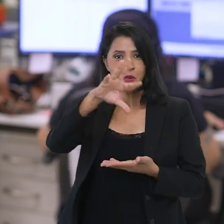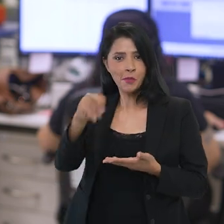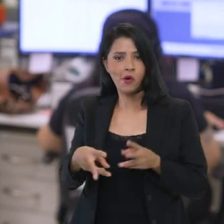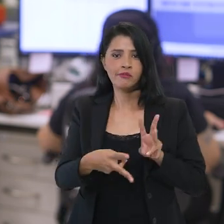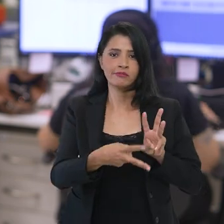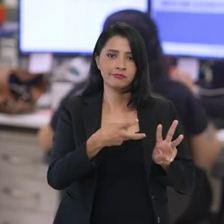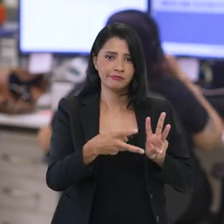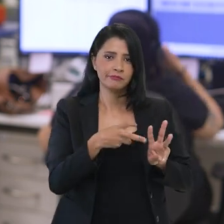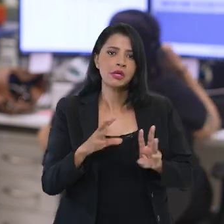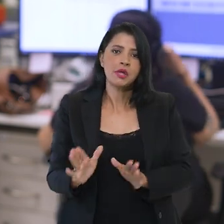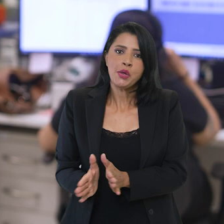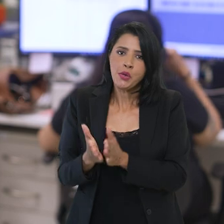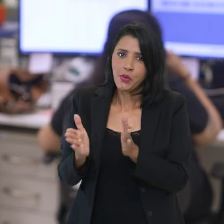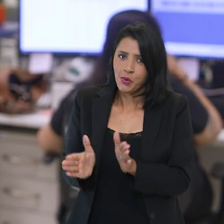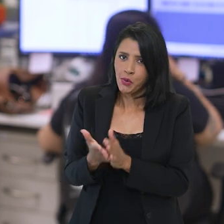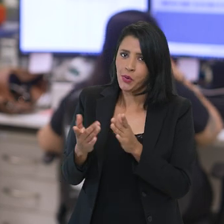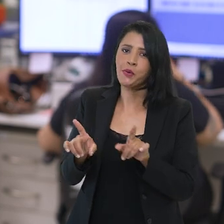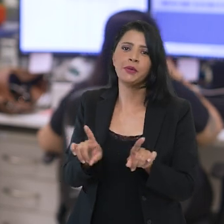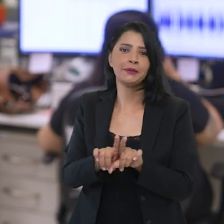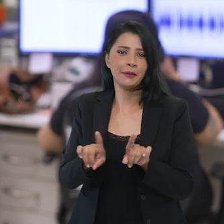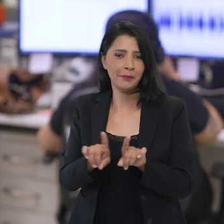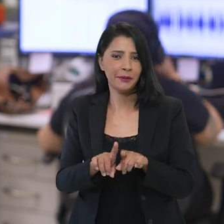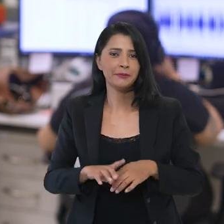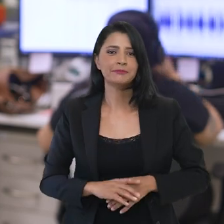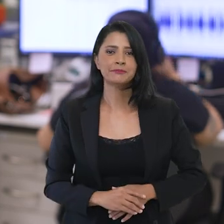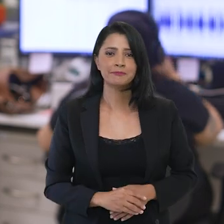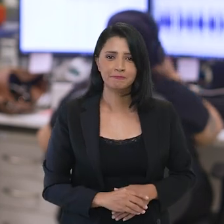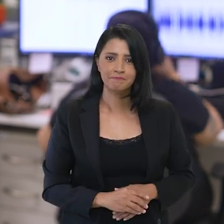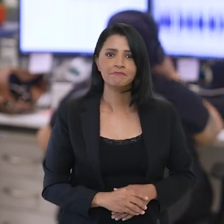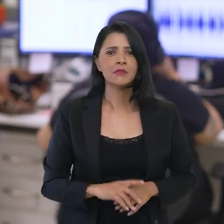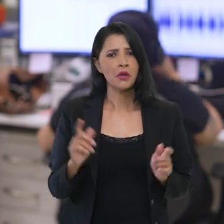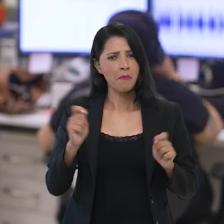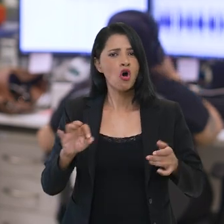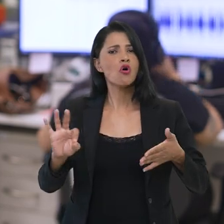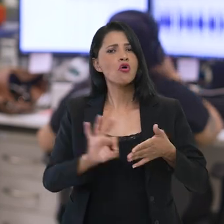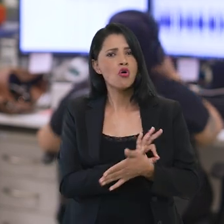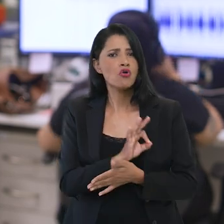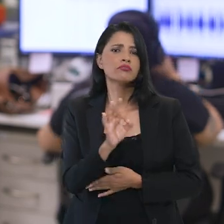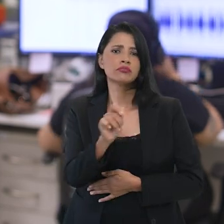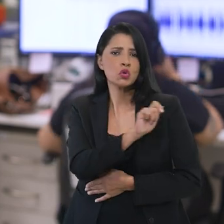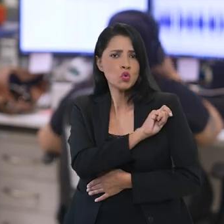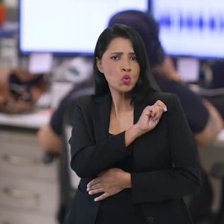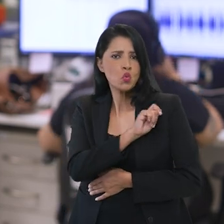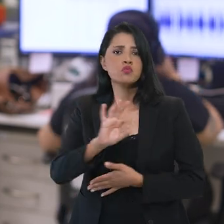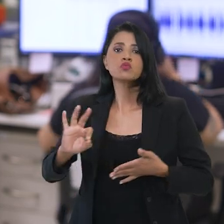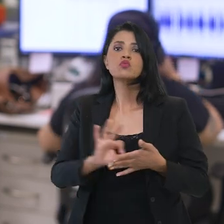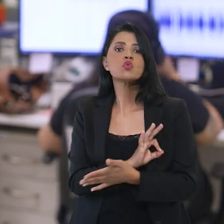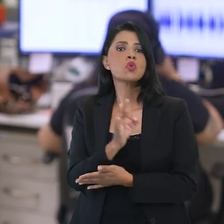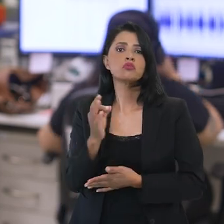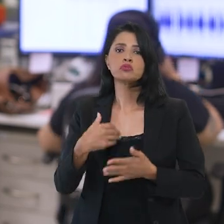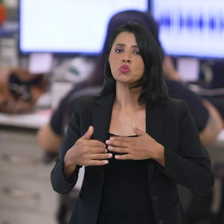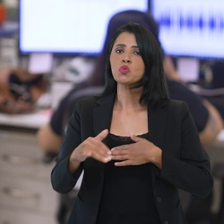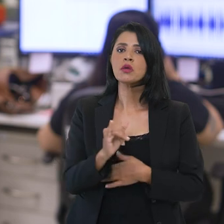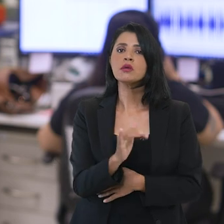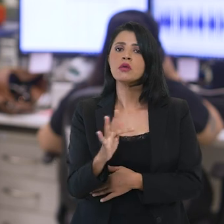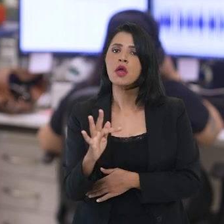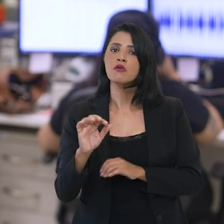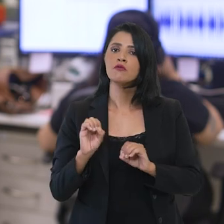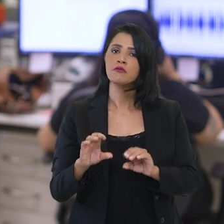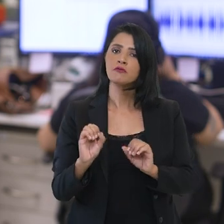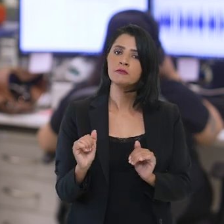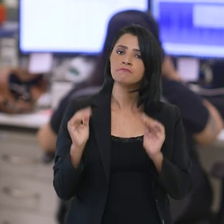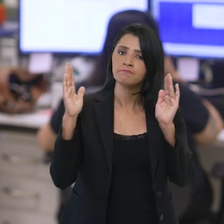indígenas e em situação de vulnerabilidade socioeconômica. Podem participar alunos que estejam matriculados em qualquer